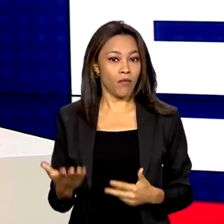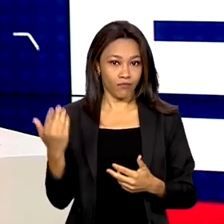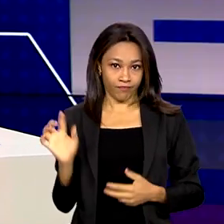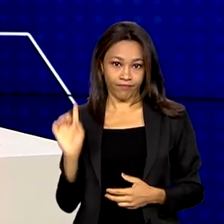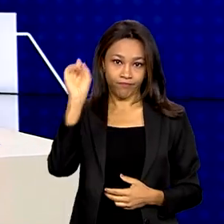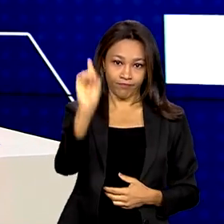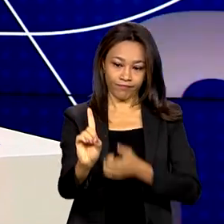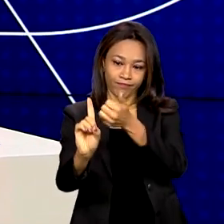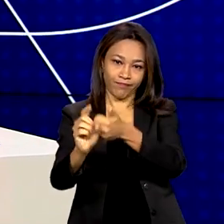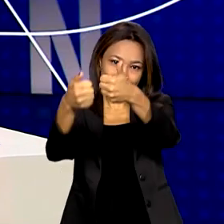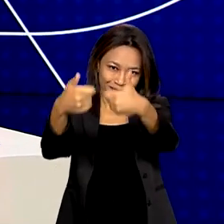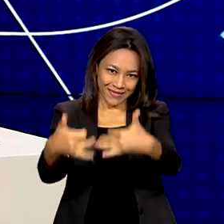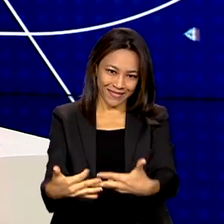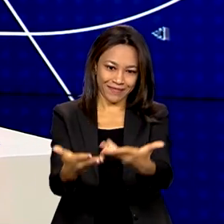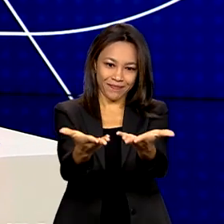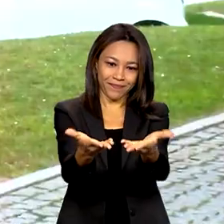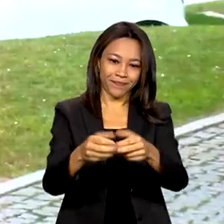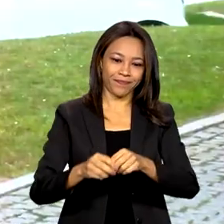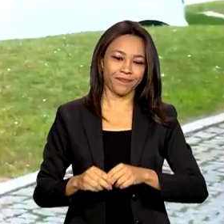traz as informações para a gente.